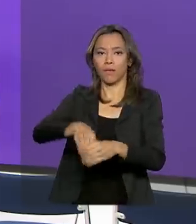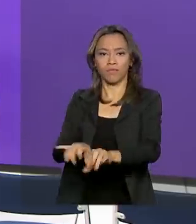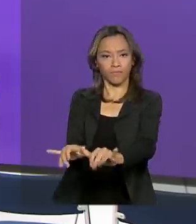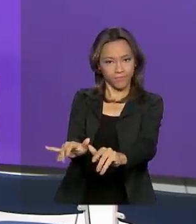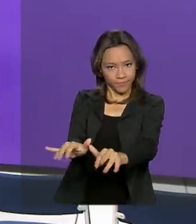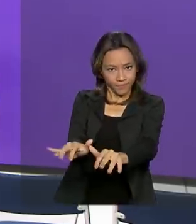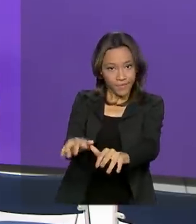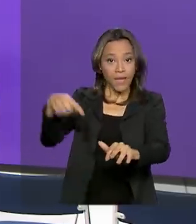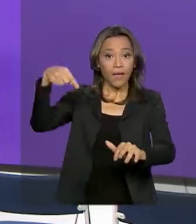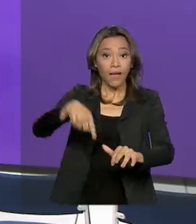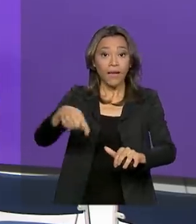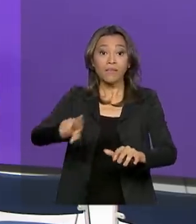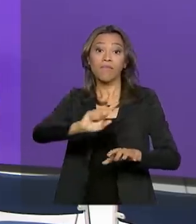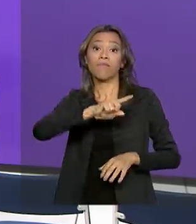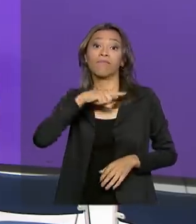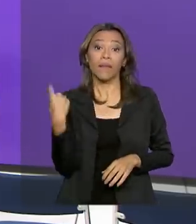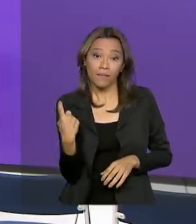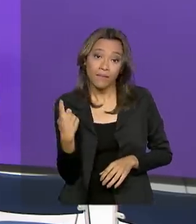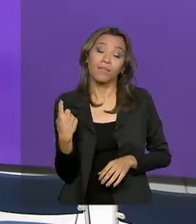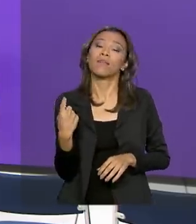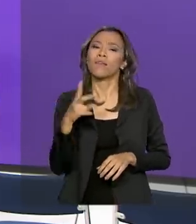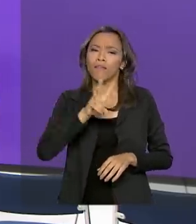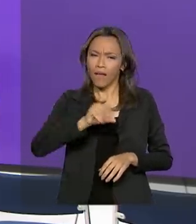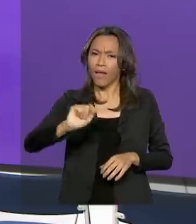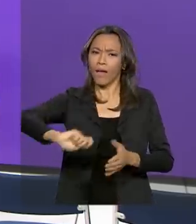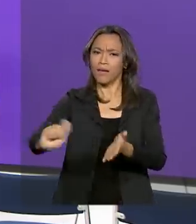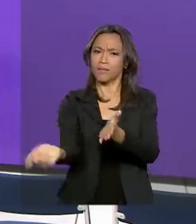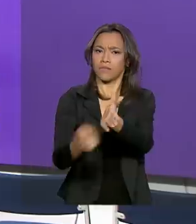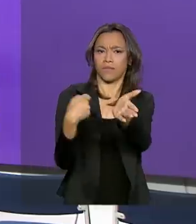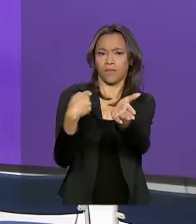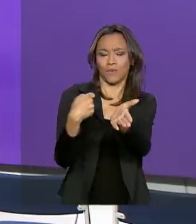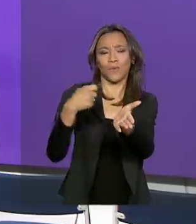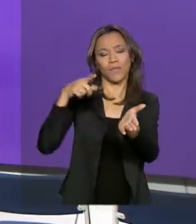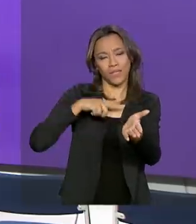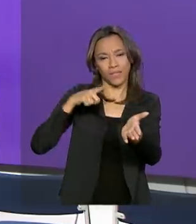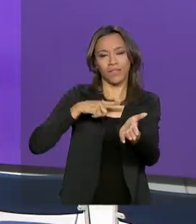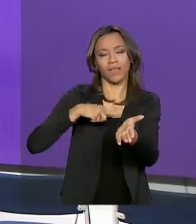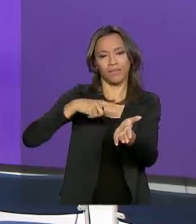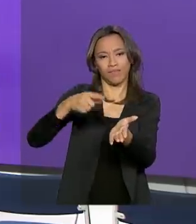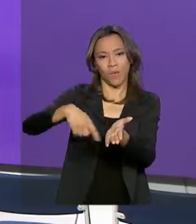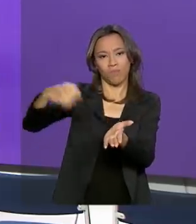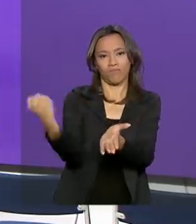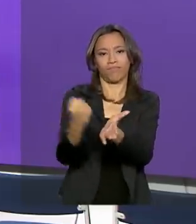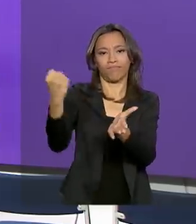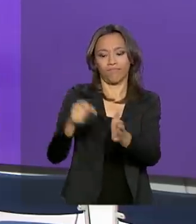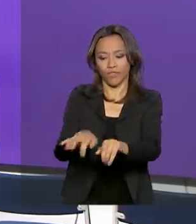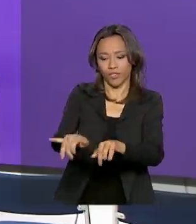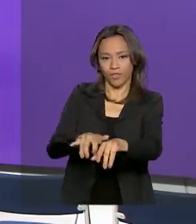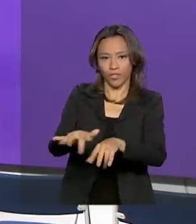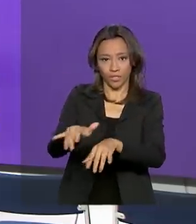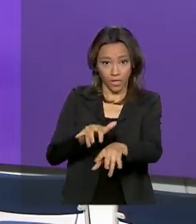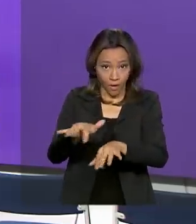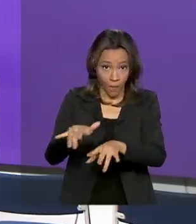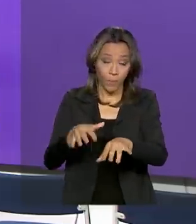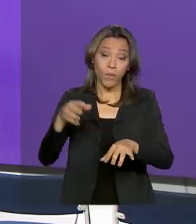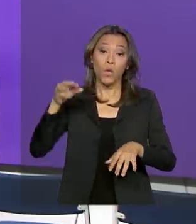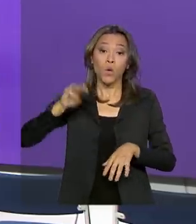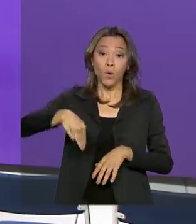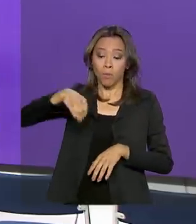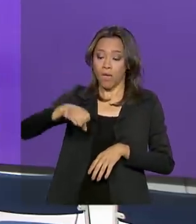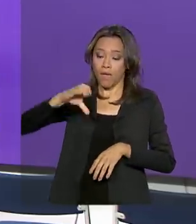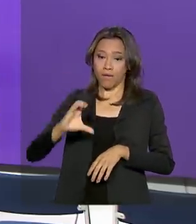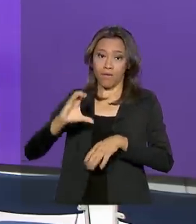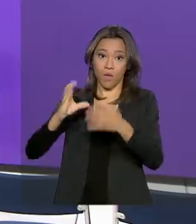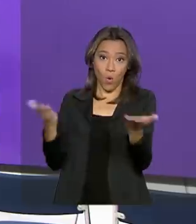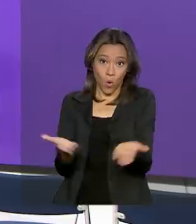validade do documento também é garantida por assinatura, com certificação digital. De acordo com o MEC, que hoje o diploma